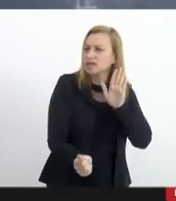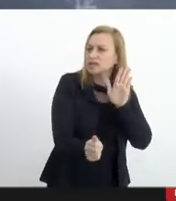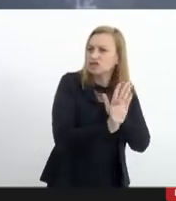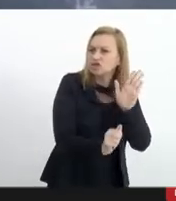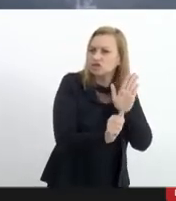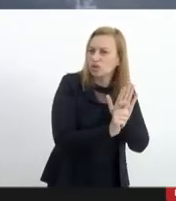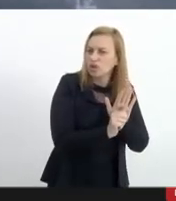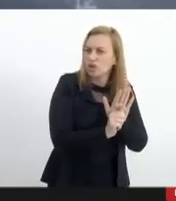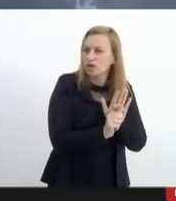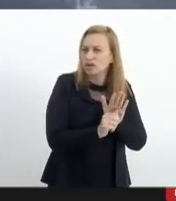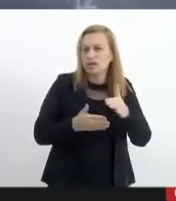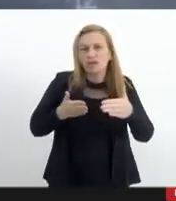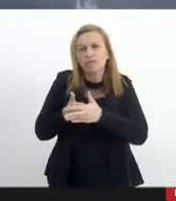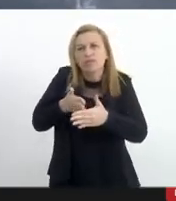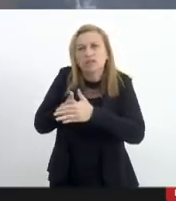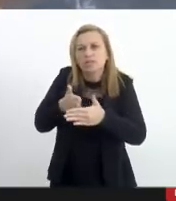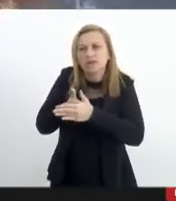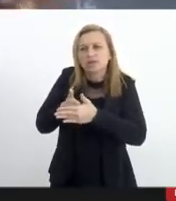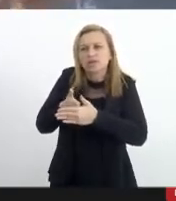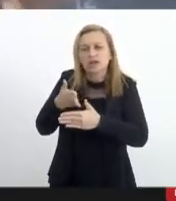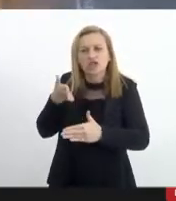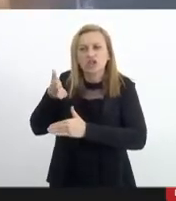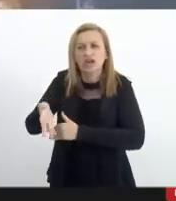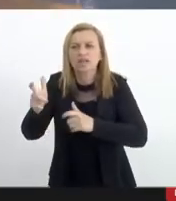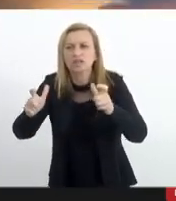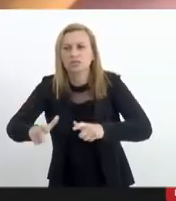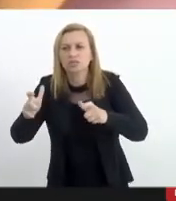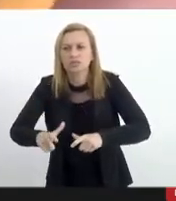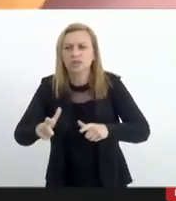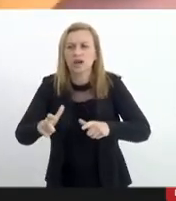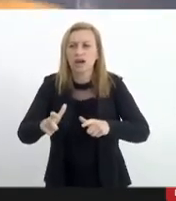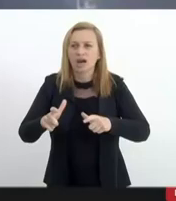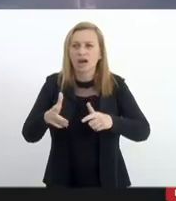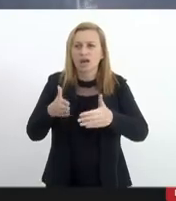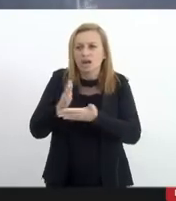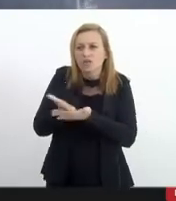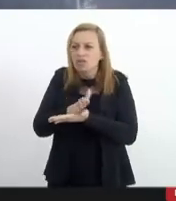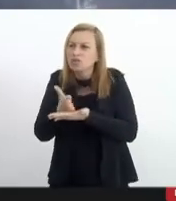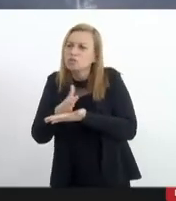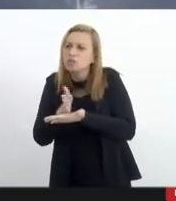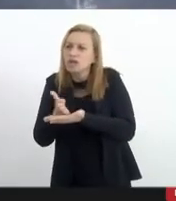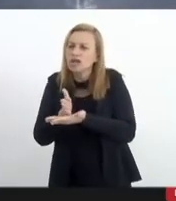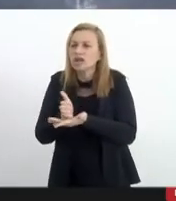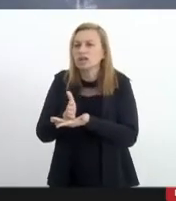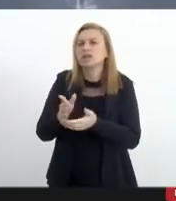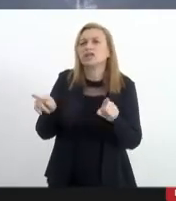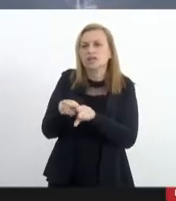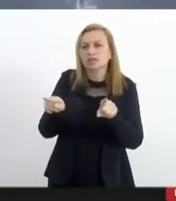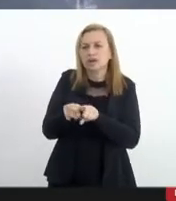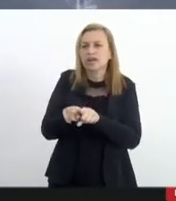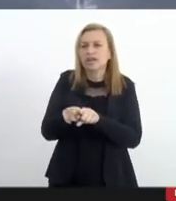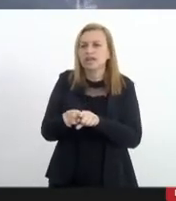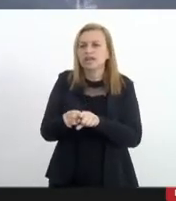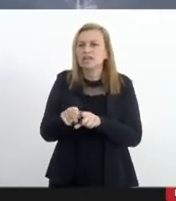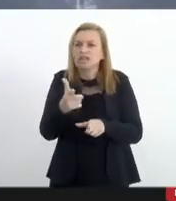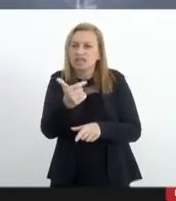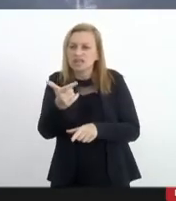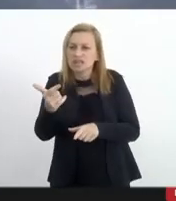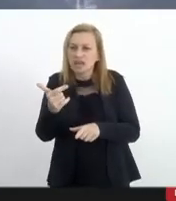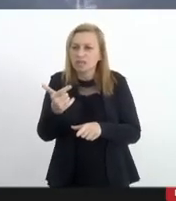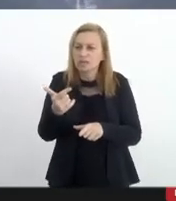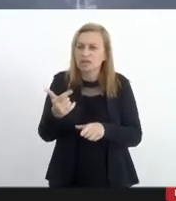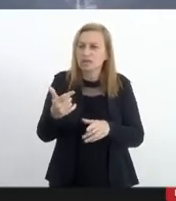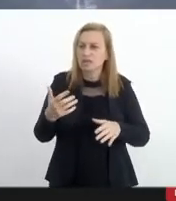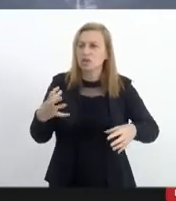interceptação delas ainda em fronteira e também dessas armas que essas quadrilhas